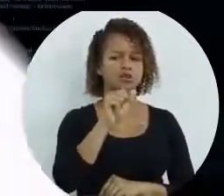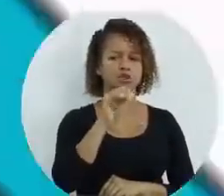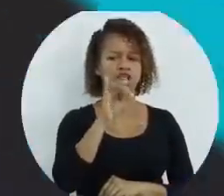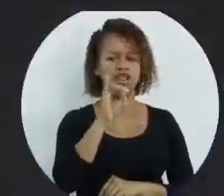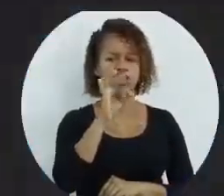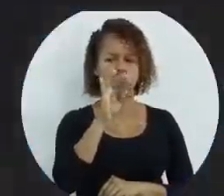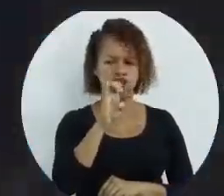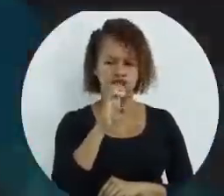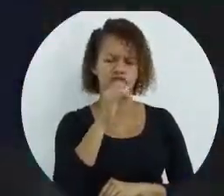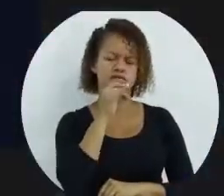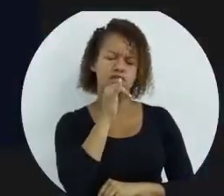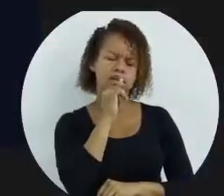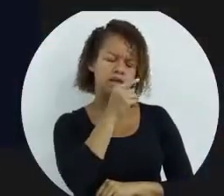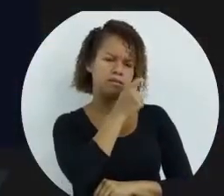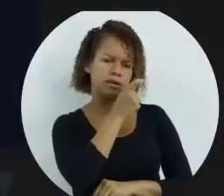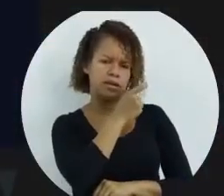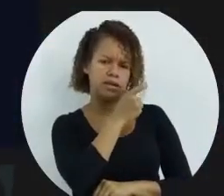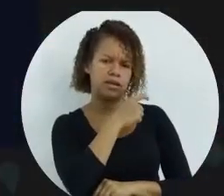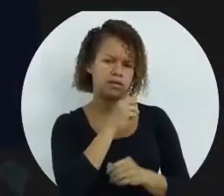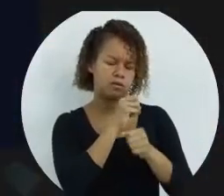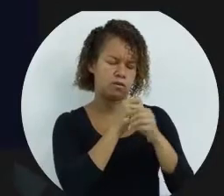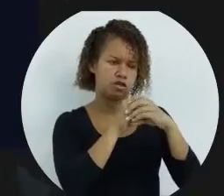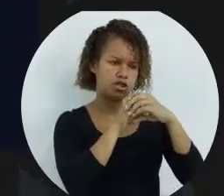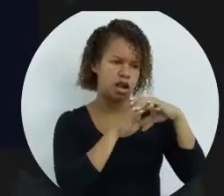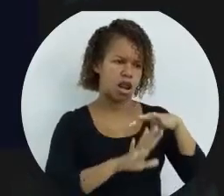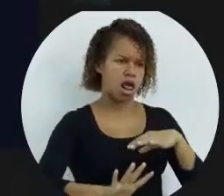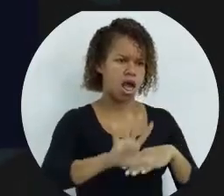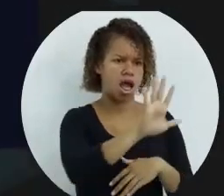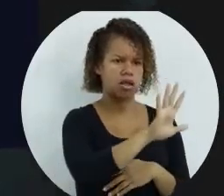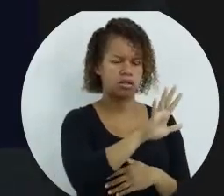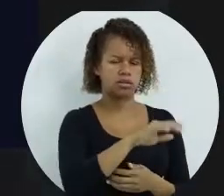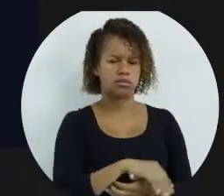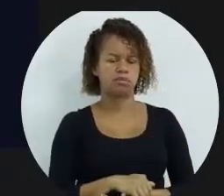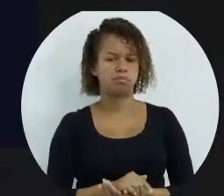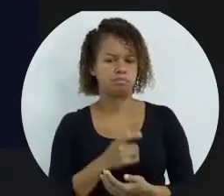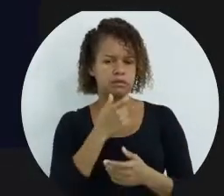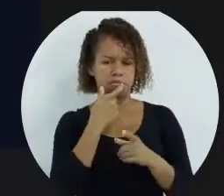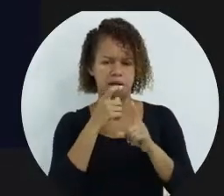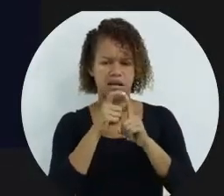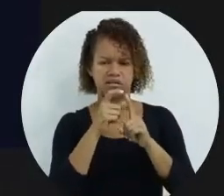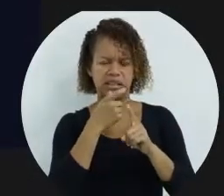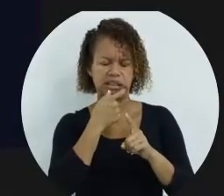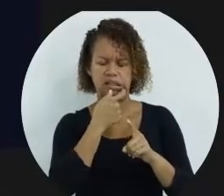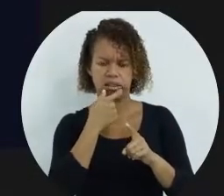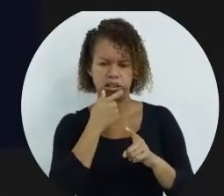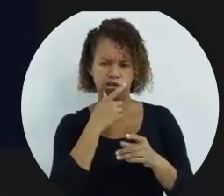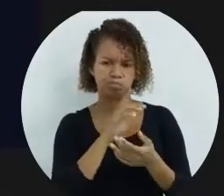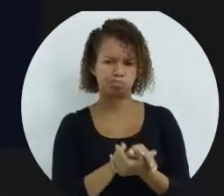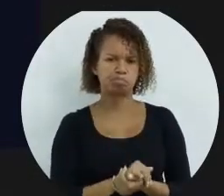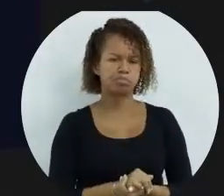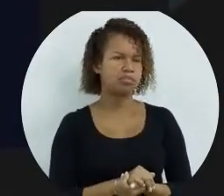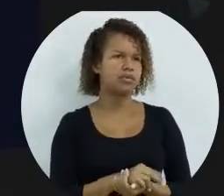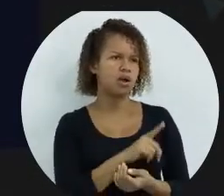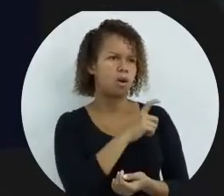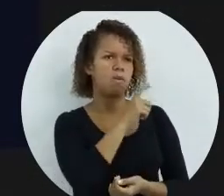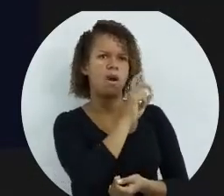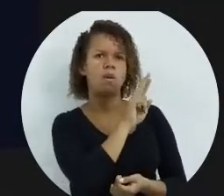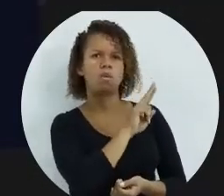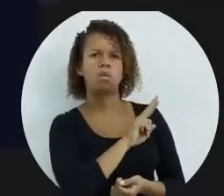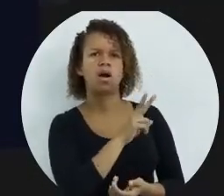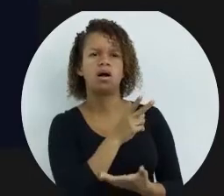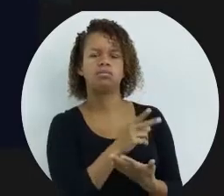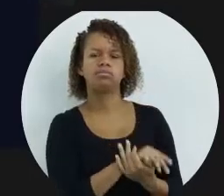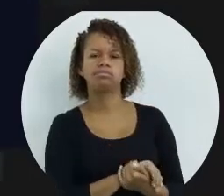Então, como você pode ver aí no exemplo do slide, suite case, então o suite, ele é como se fosse uma